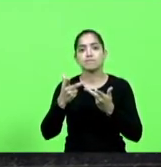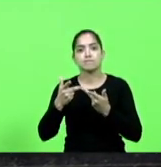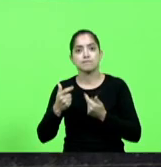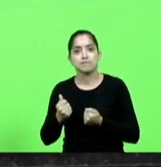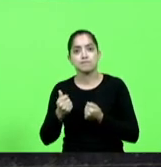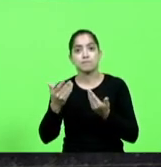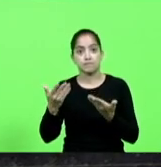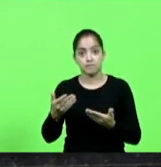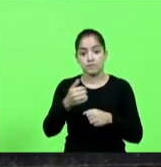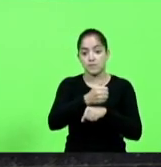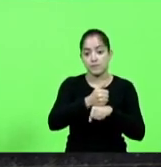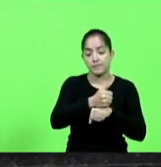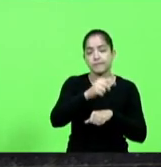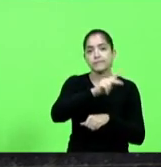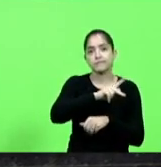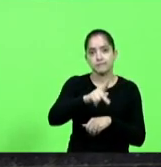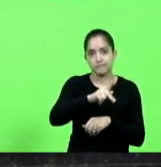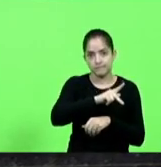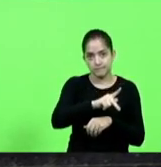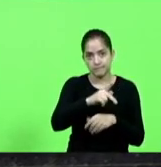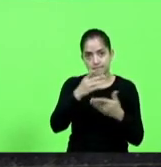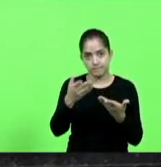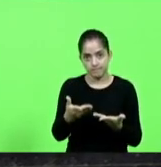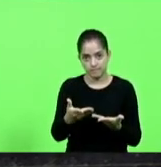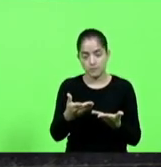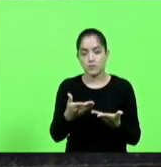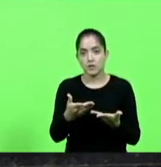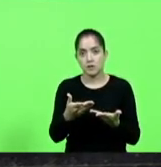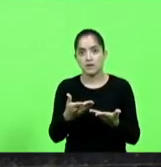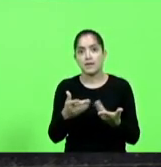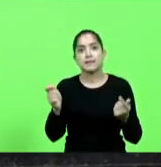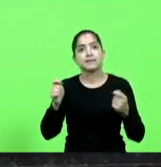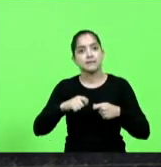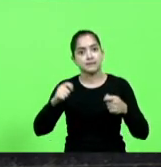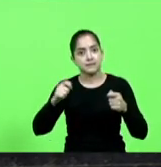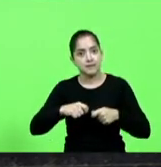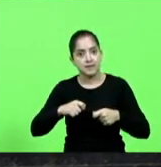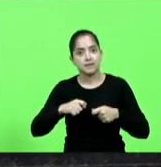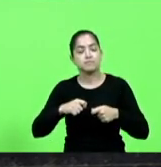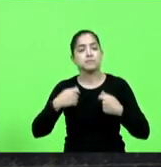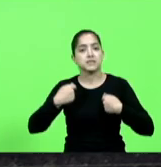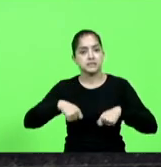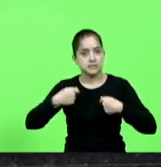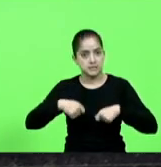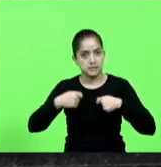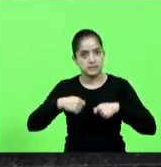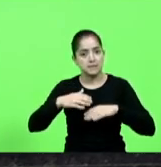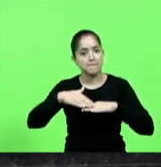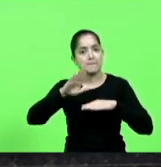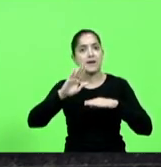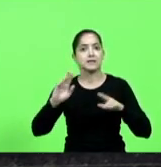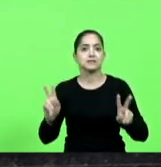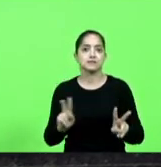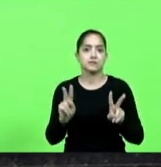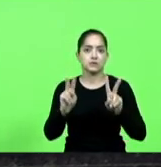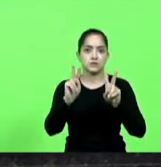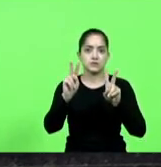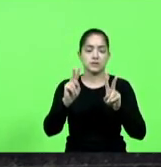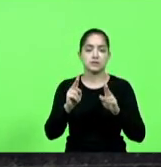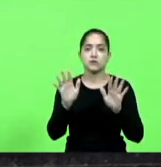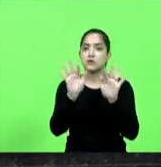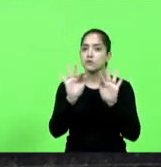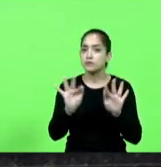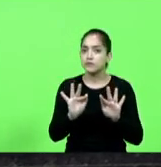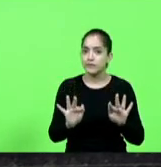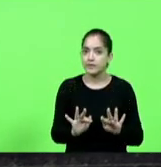profissional o professor o profissional da educação tem sim que ser mais valorizado e fico muito feliz com essa manifestação